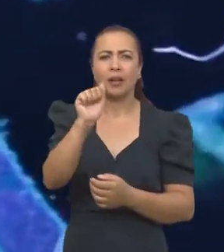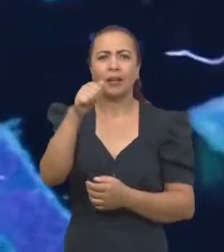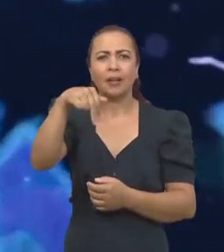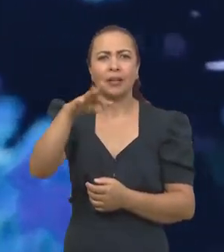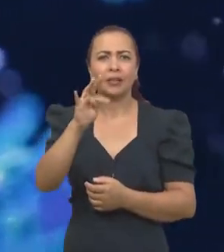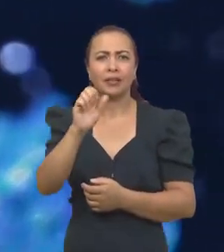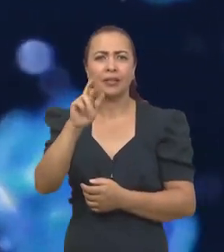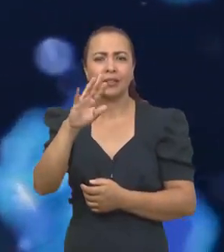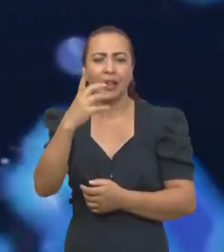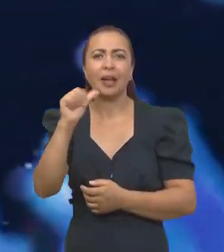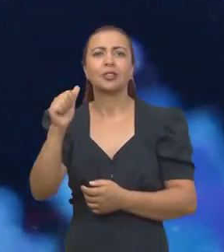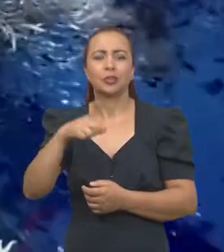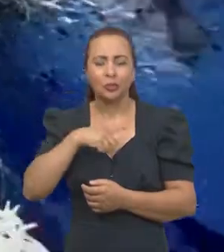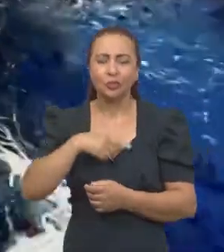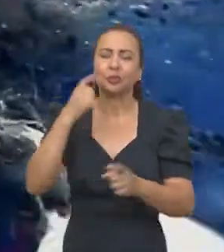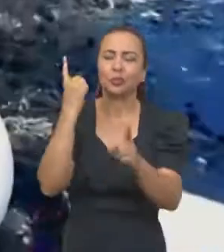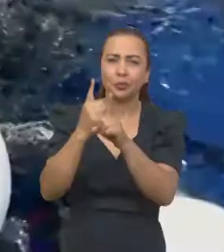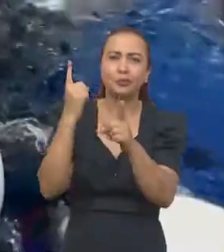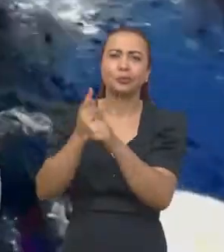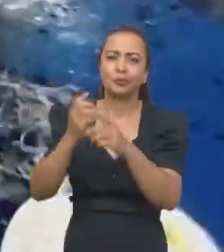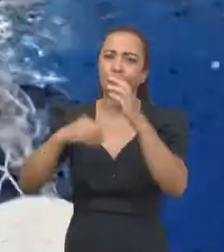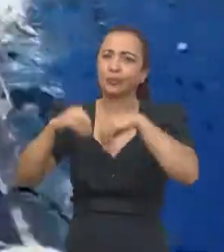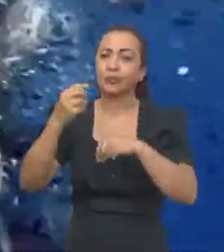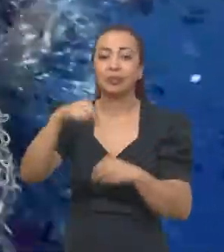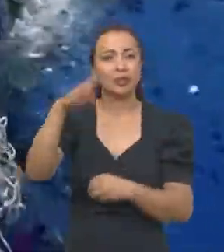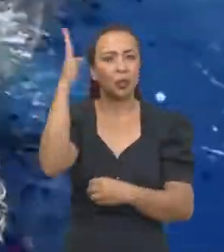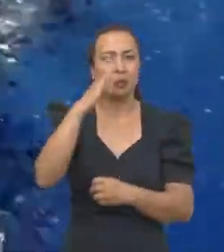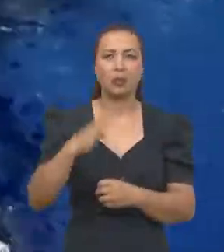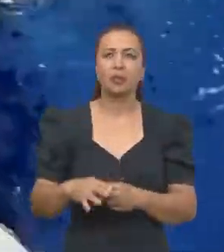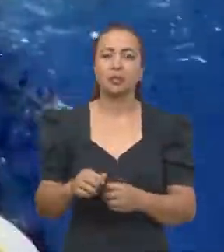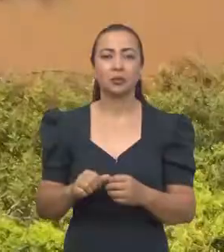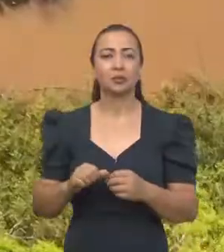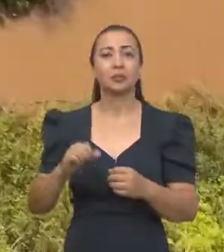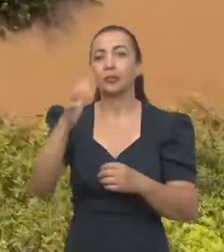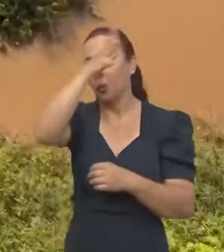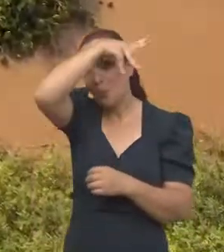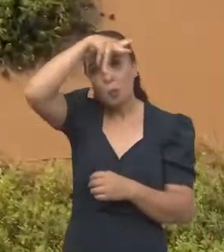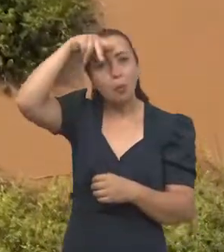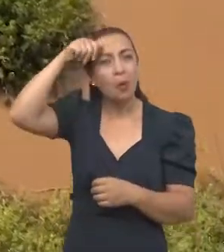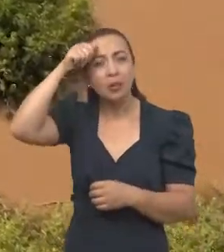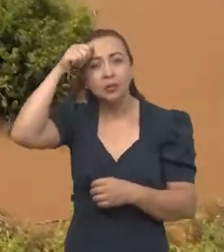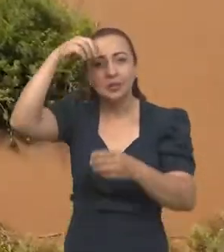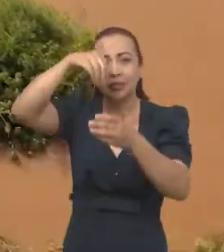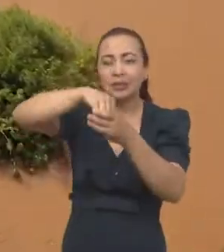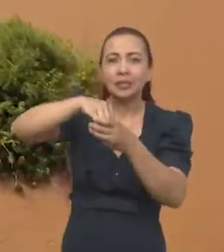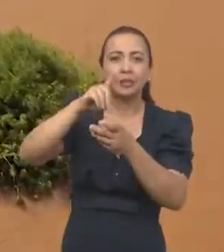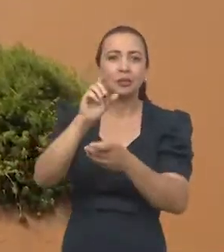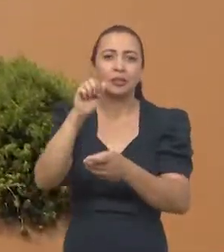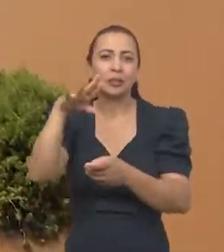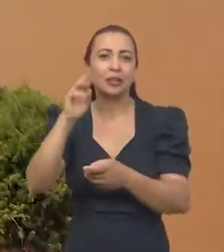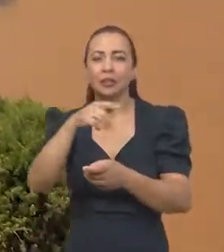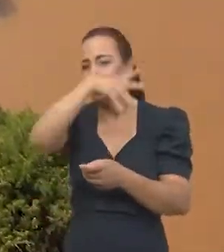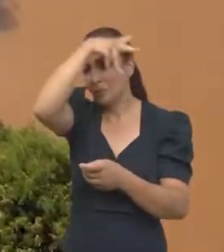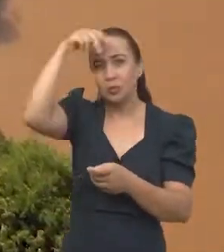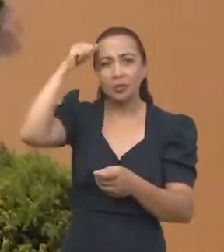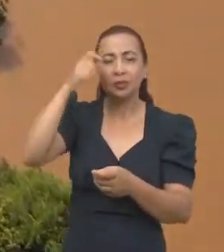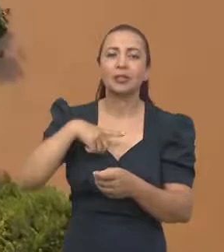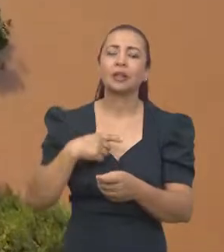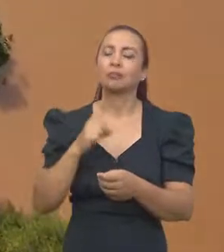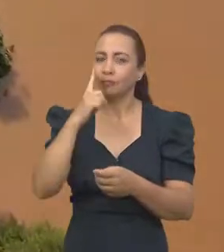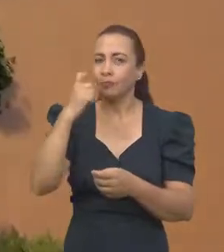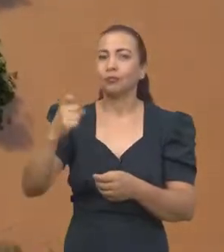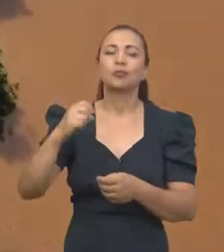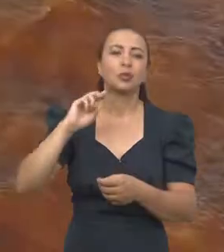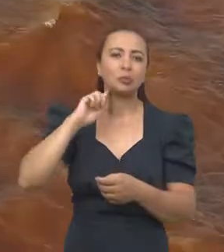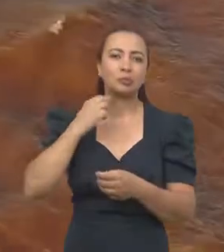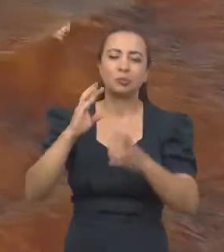nós temos achado partículas plásticas. E aqui no Brasil não é diferente, no Amazonas, dentro do delta do Amazonas, a poluição de plásticos é um